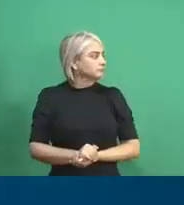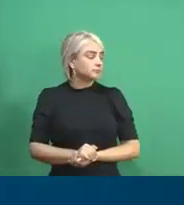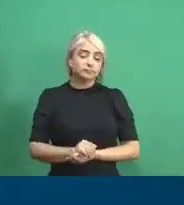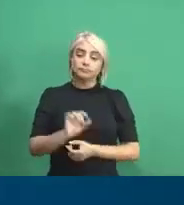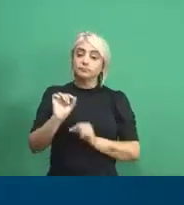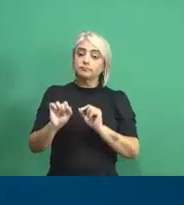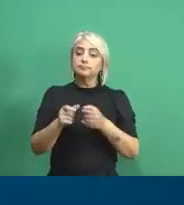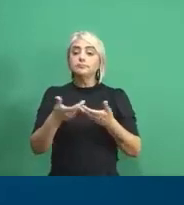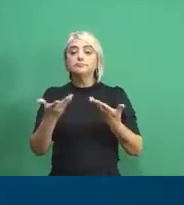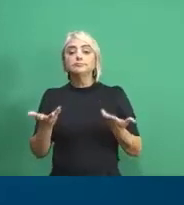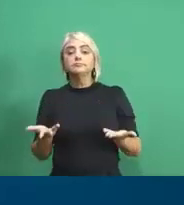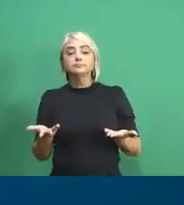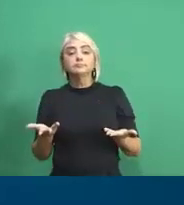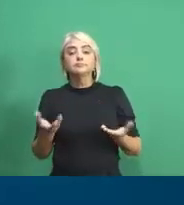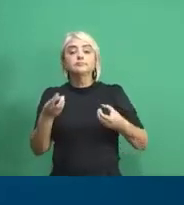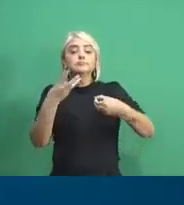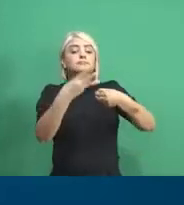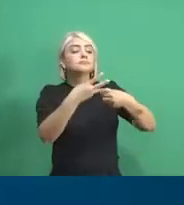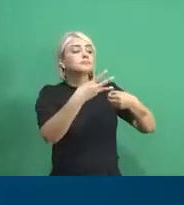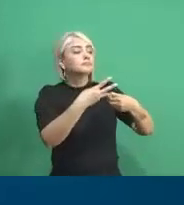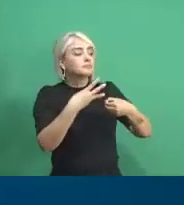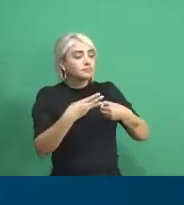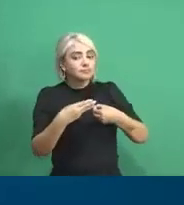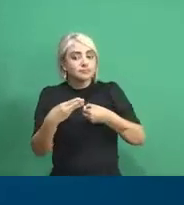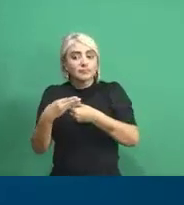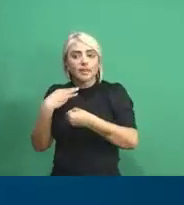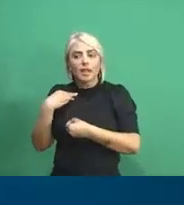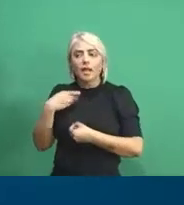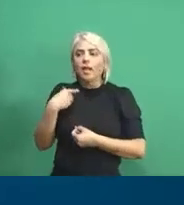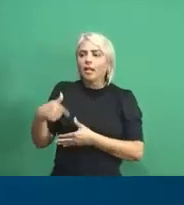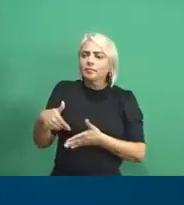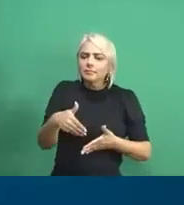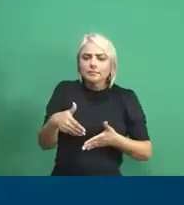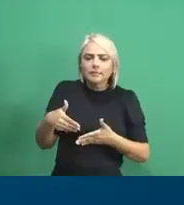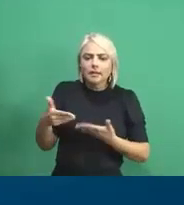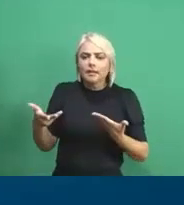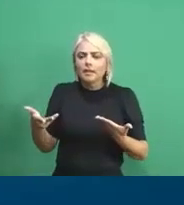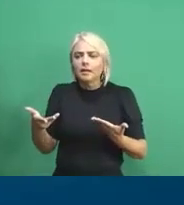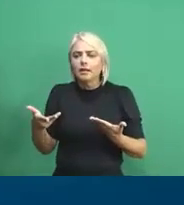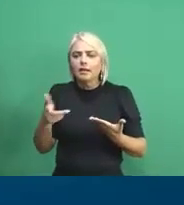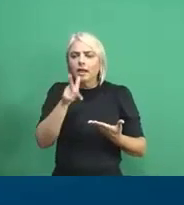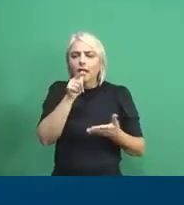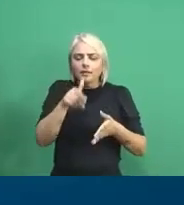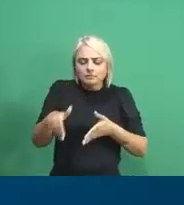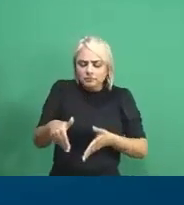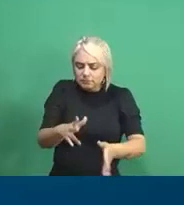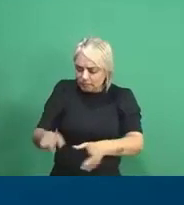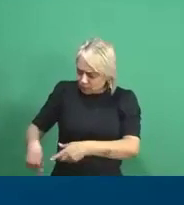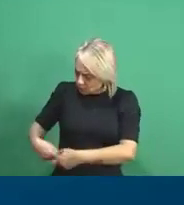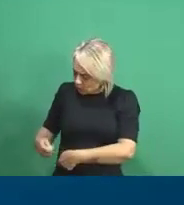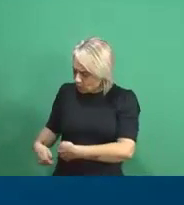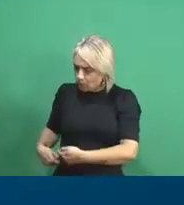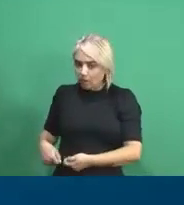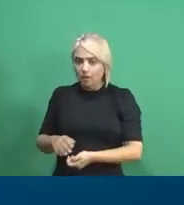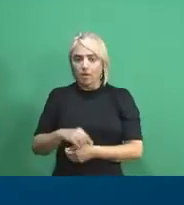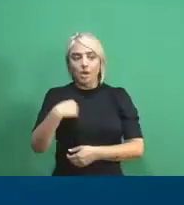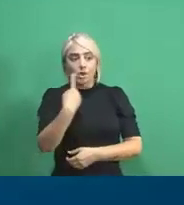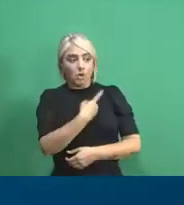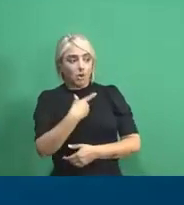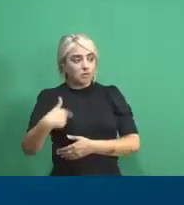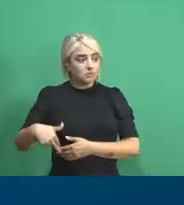E quantos municípios vocês percorrem ali no Rio São Francisco? Bom, nós